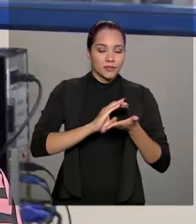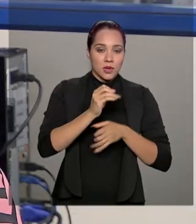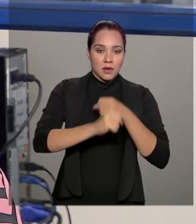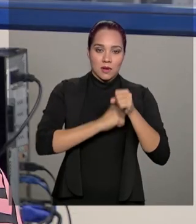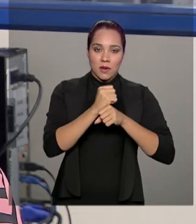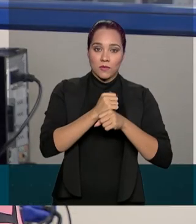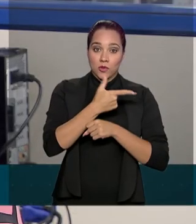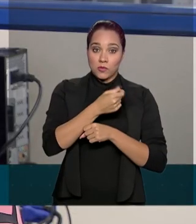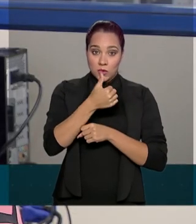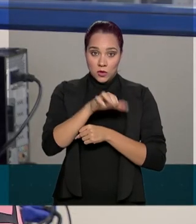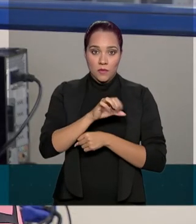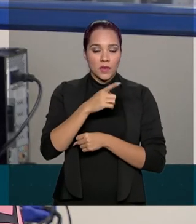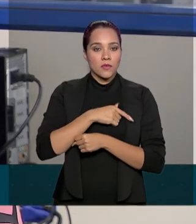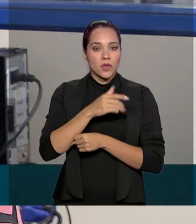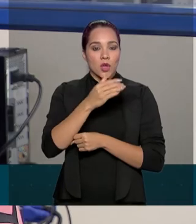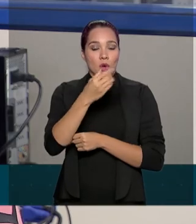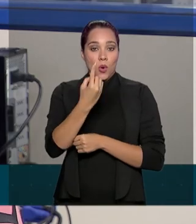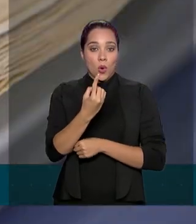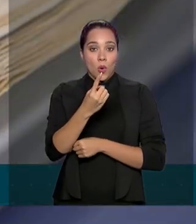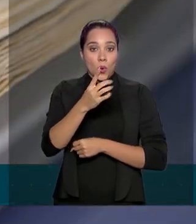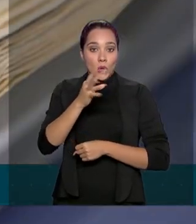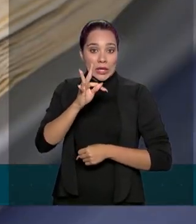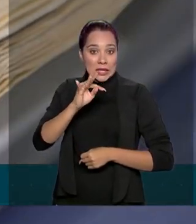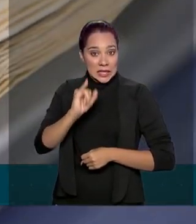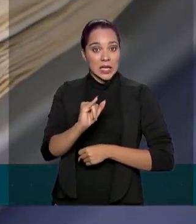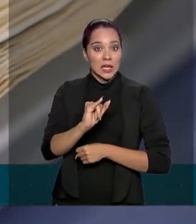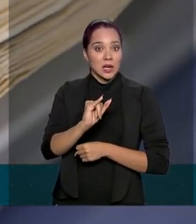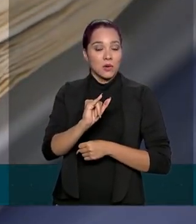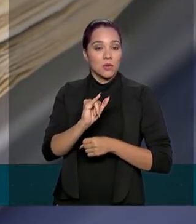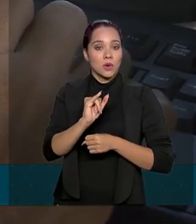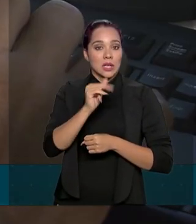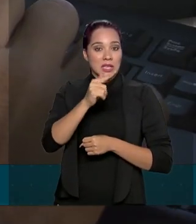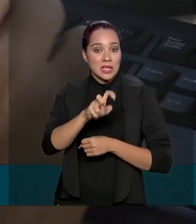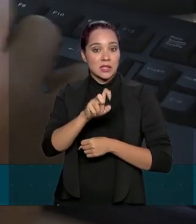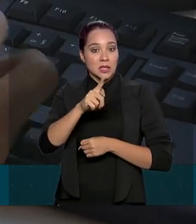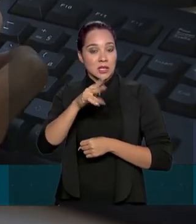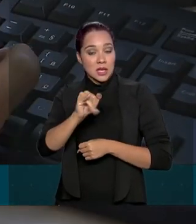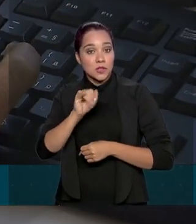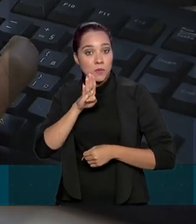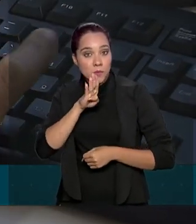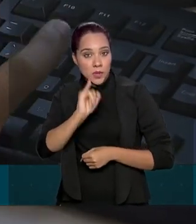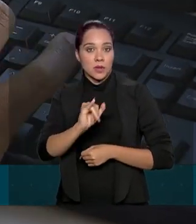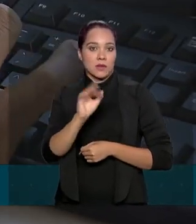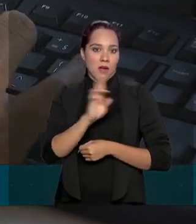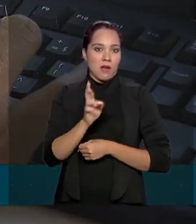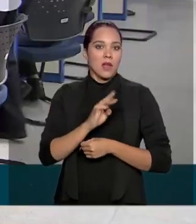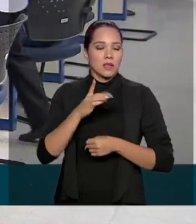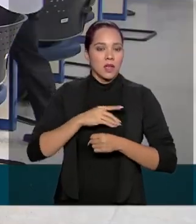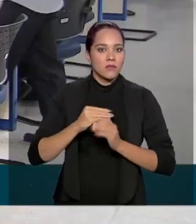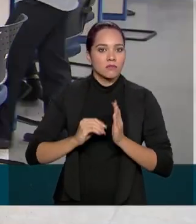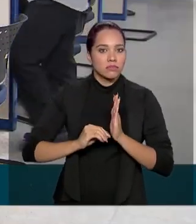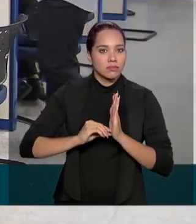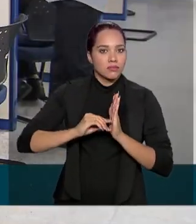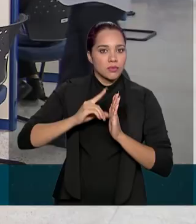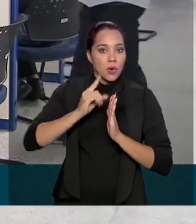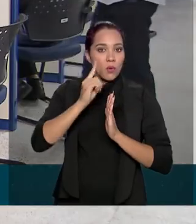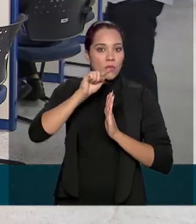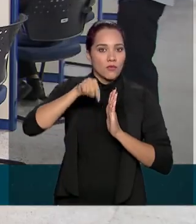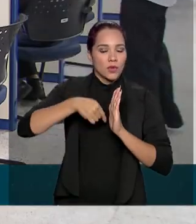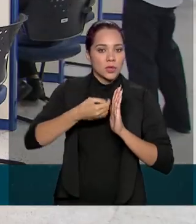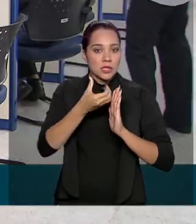chegou a 1 trilhão e 537 bilhões de reais. O valor representa um crescimento real de 1